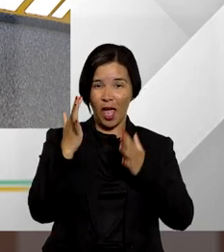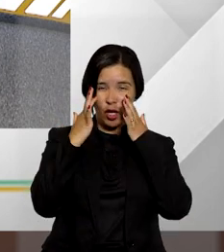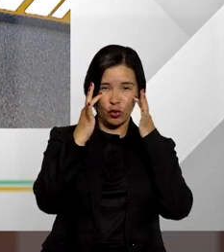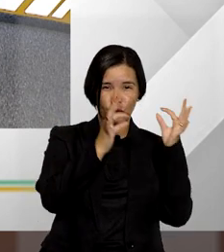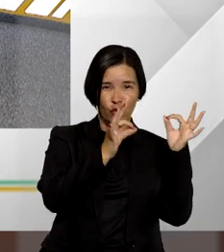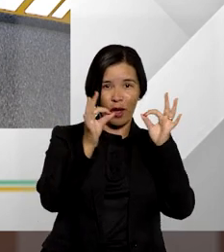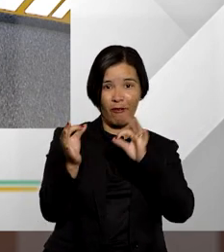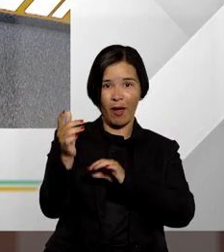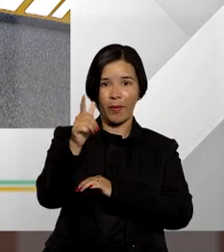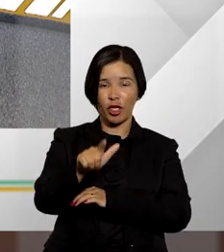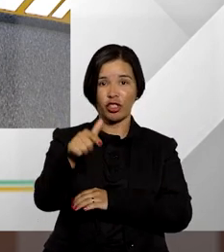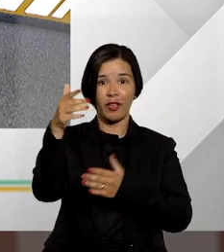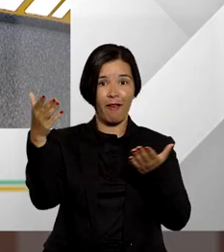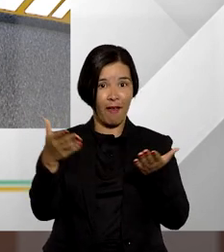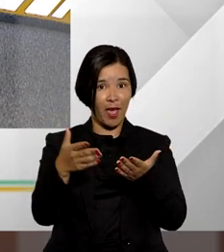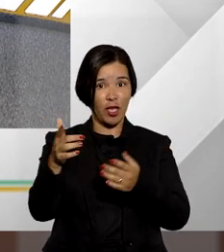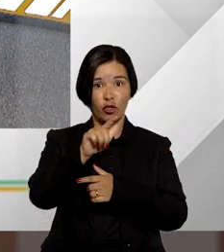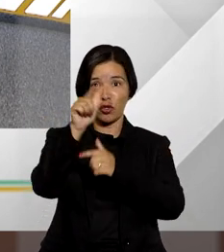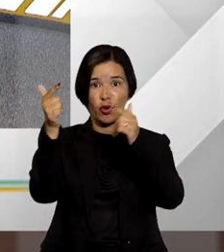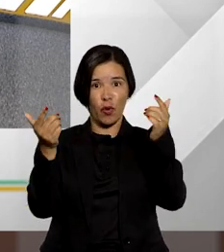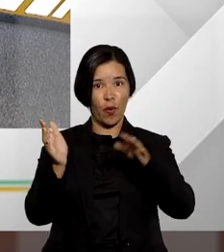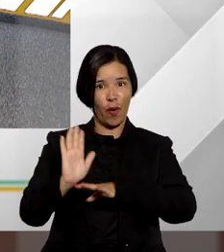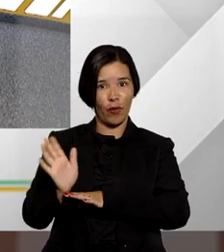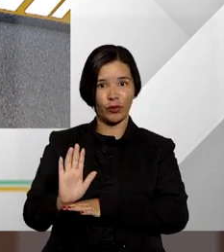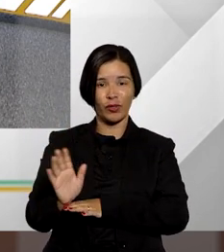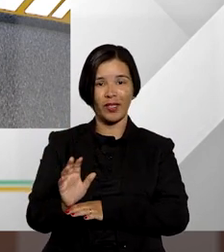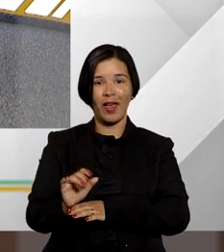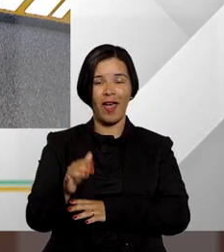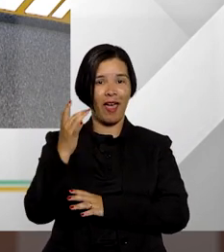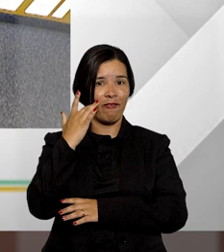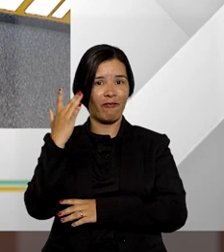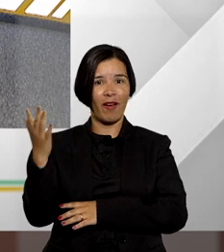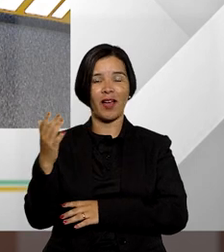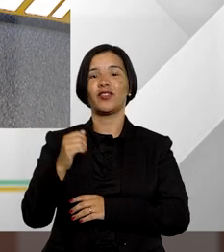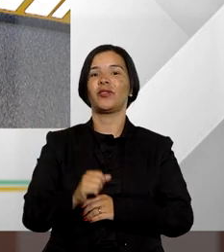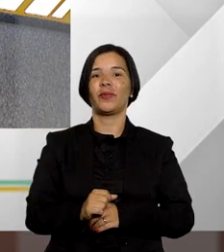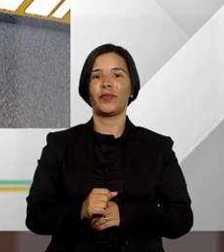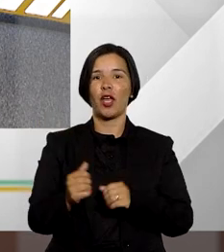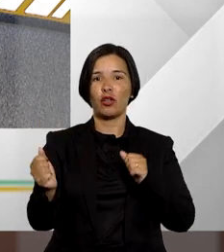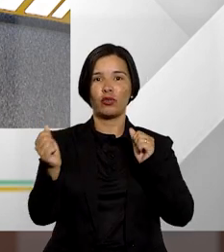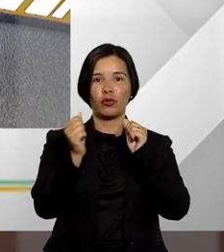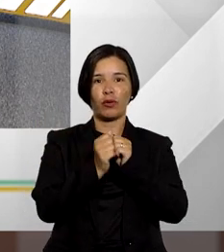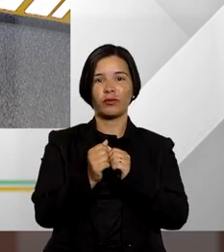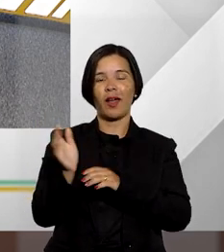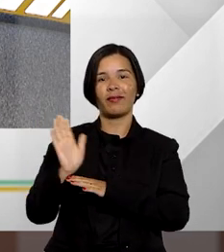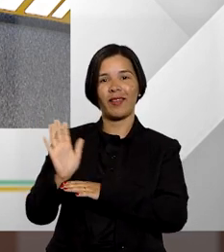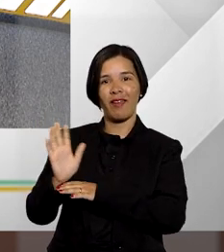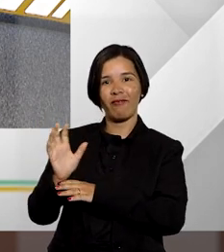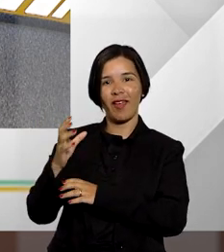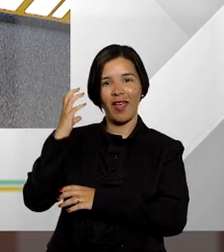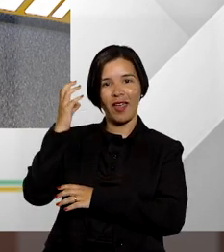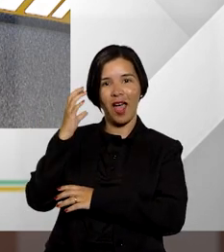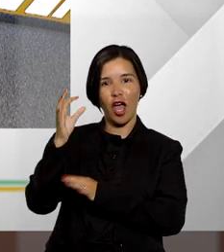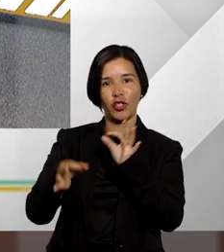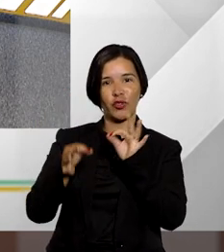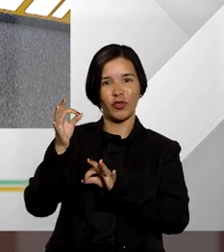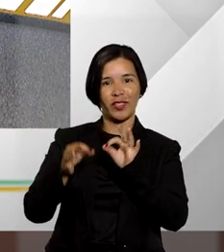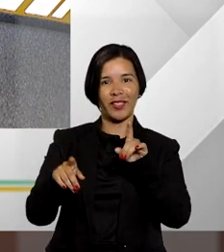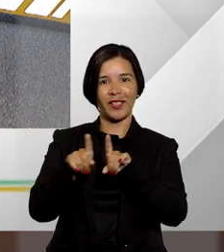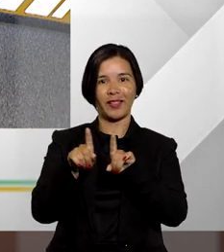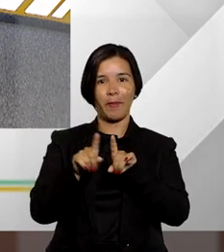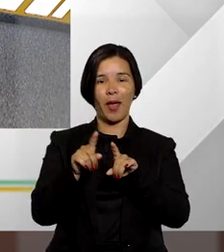novamente este e outros programas é muito simples basta acompanhar a programação da TV e da Rádio Justiça e as